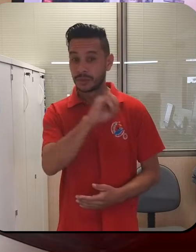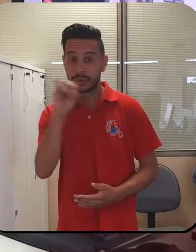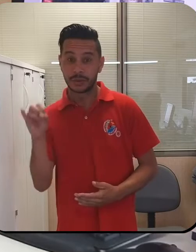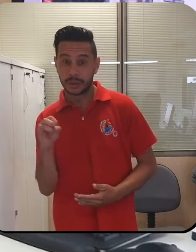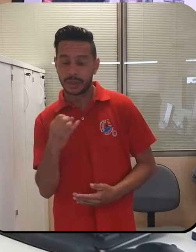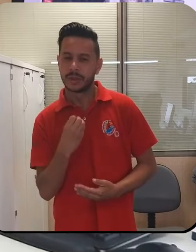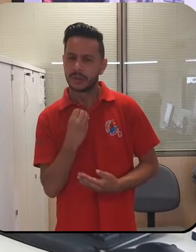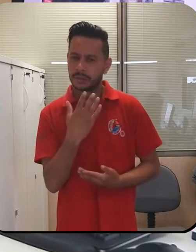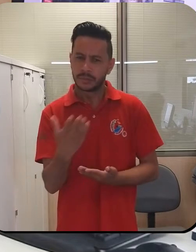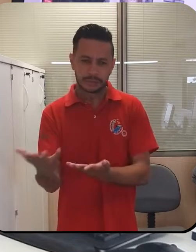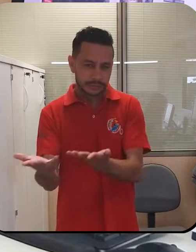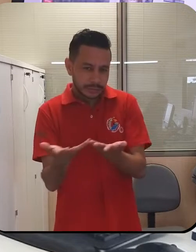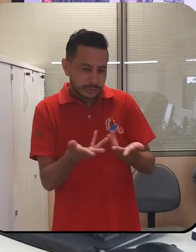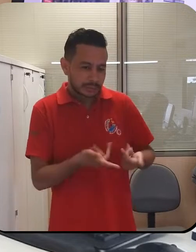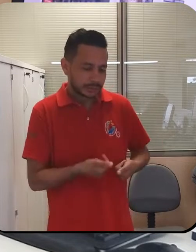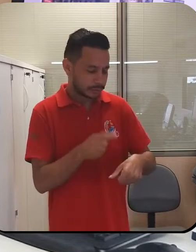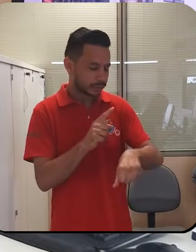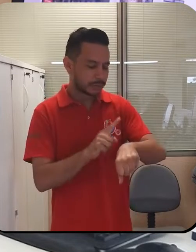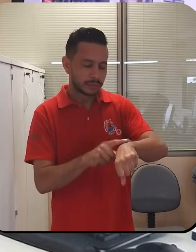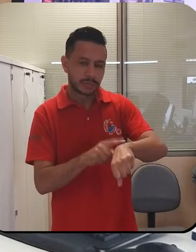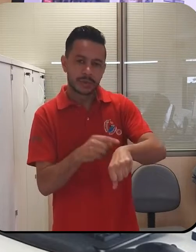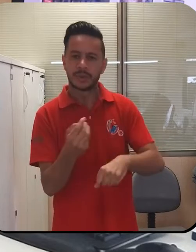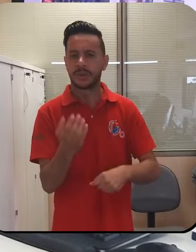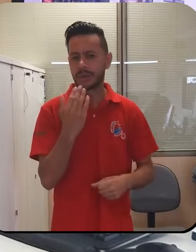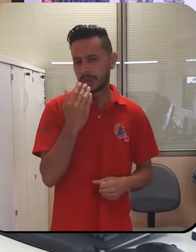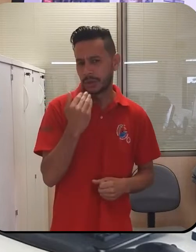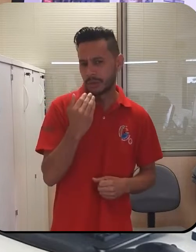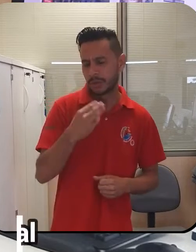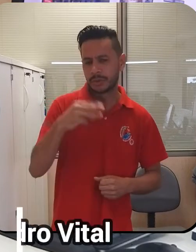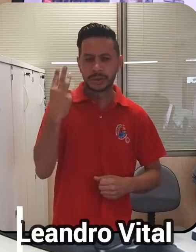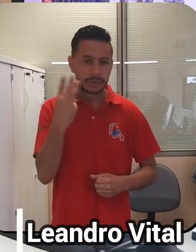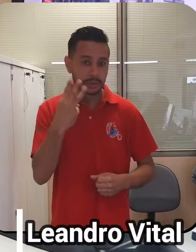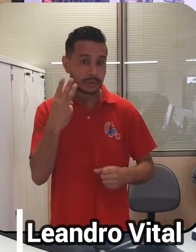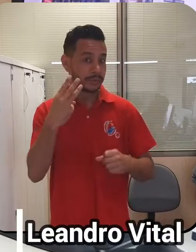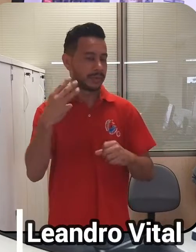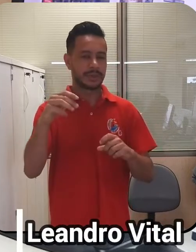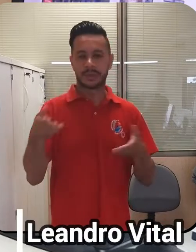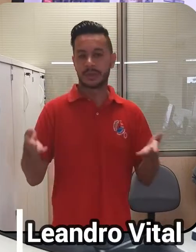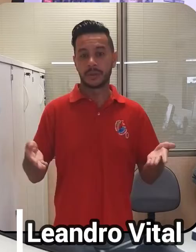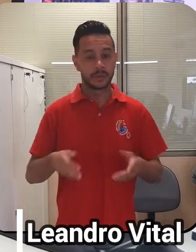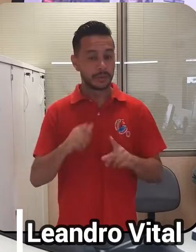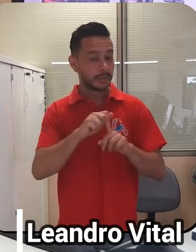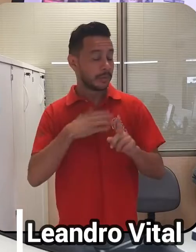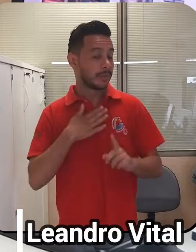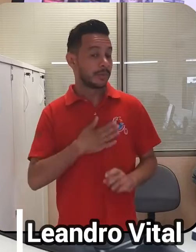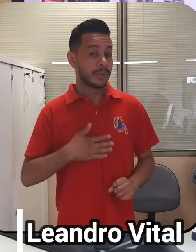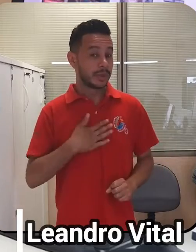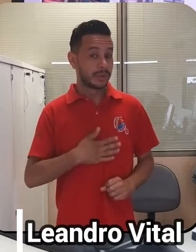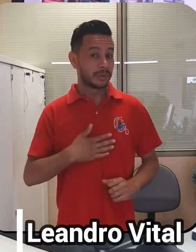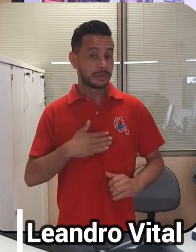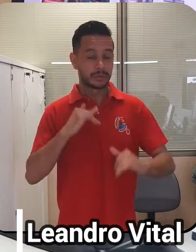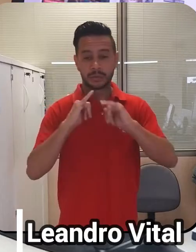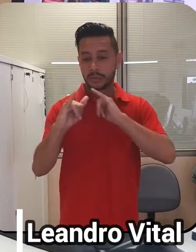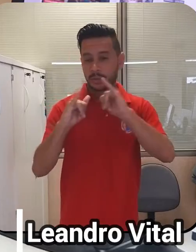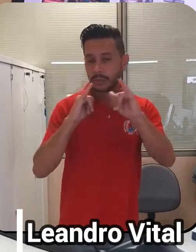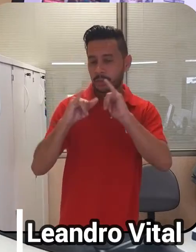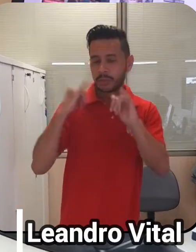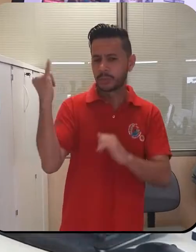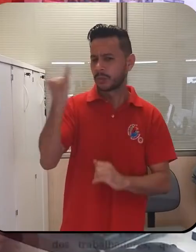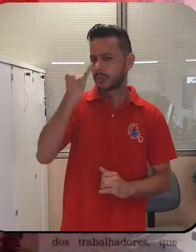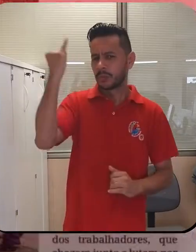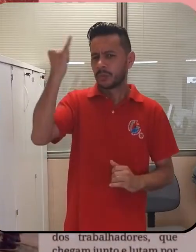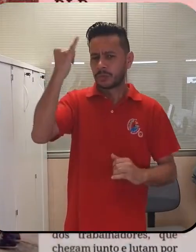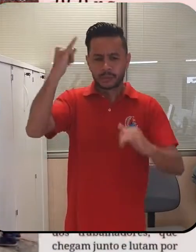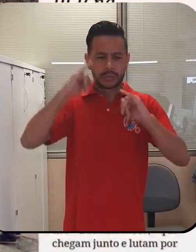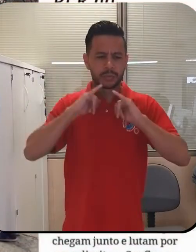Olá, bem-vindo ao Hora da Boia desta terça-feira, 13 de agosto. E vamos para as principais notícias de hoje.